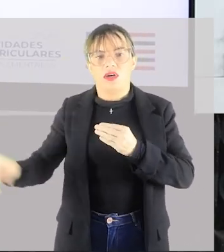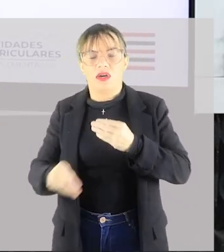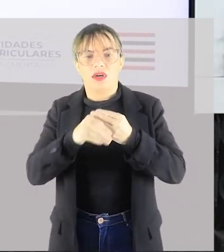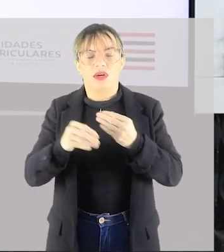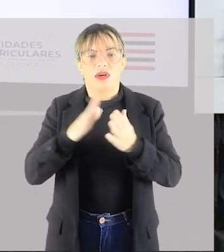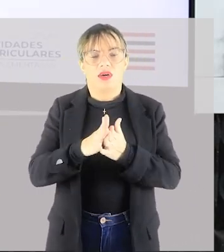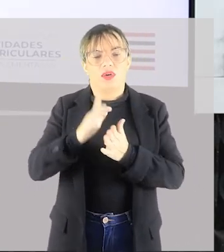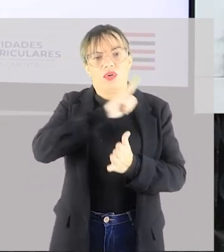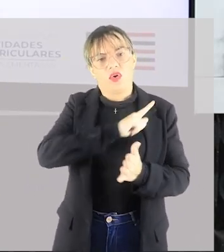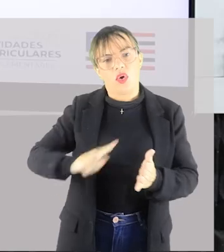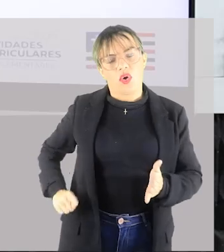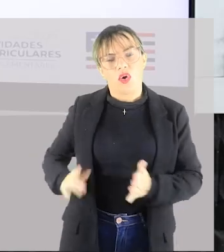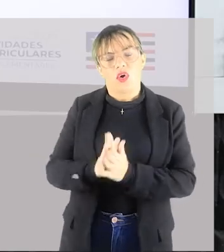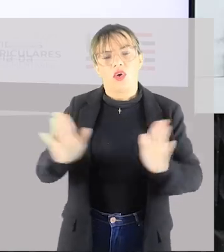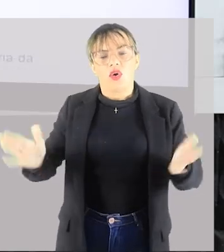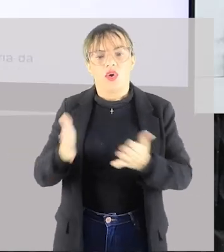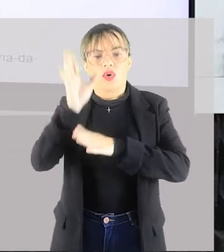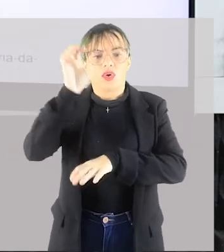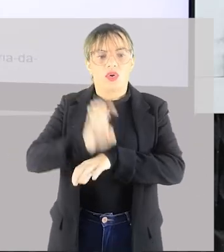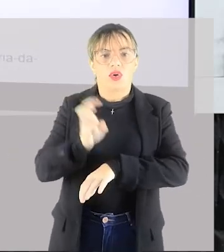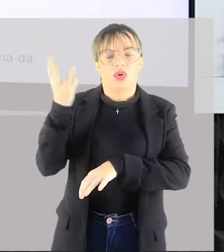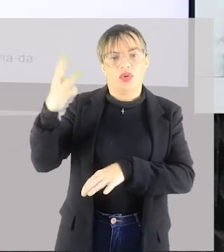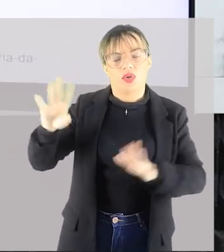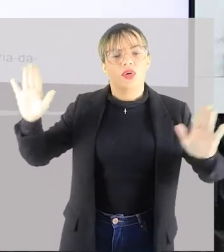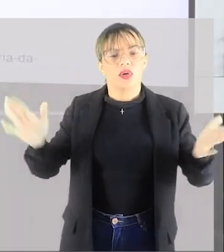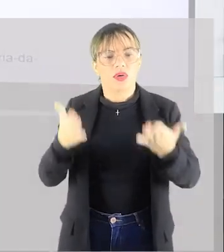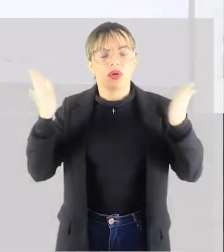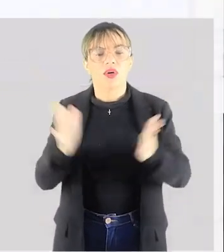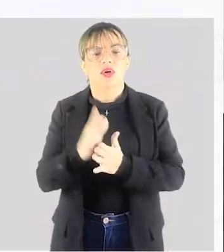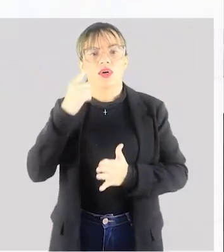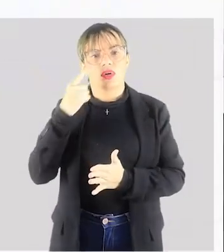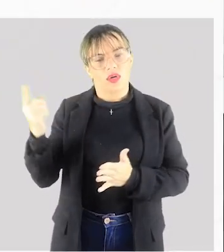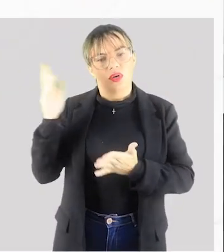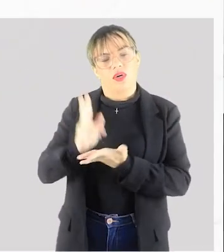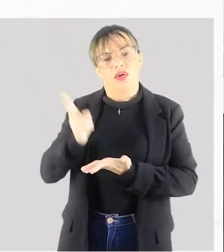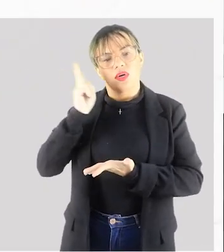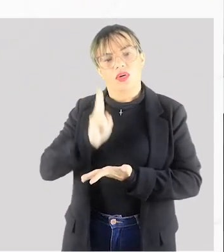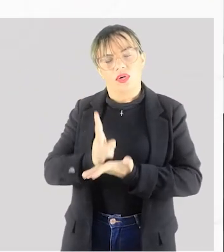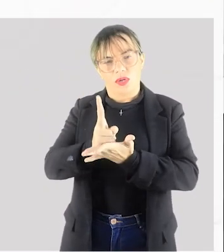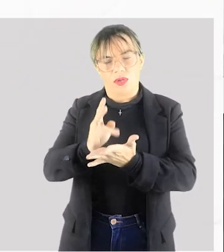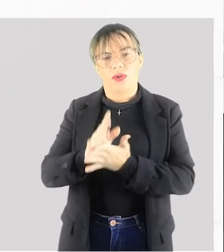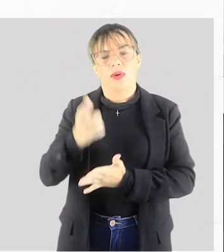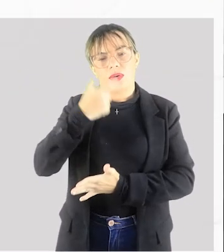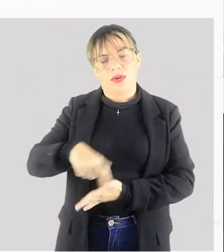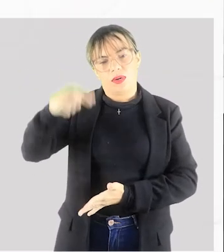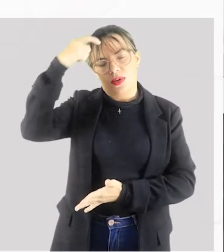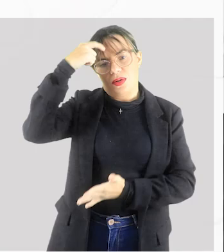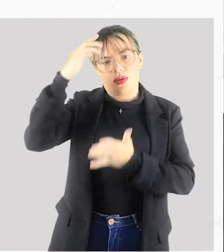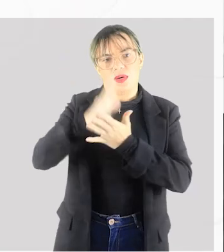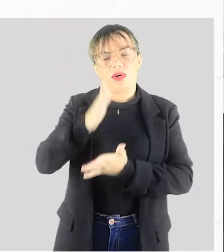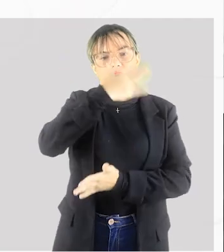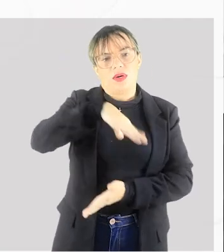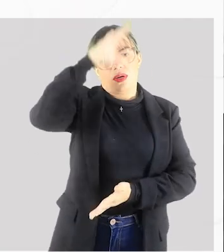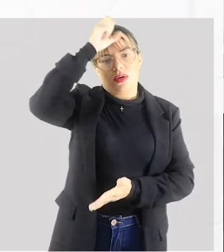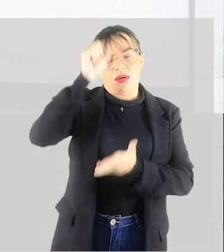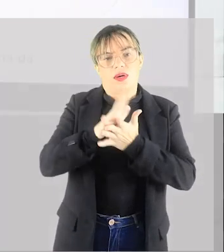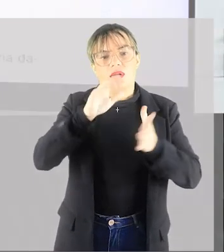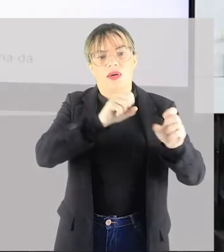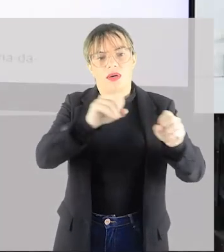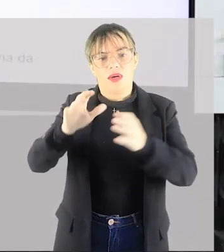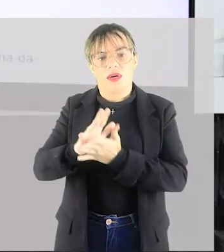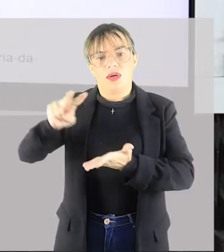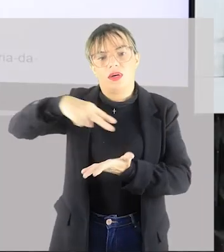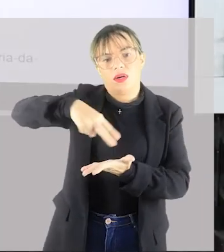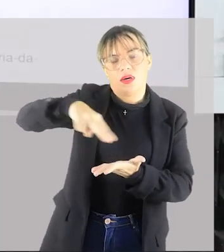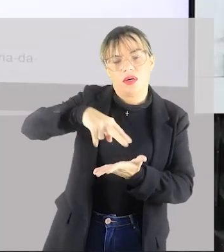patrocinada pelo governo do Estado. Então a gente vai seguir essa linha de raciocínio, falando sobre a história da dança, dança e